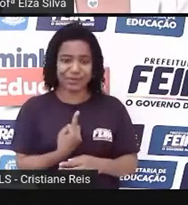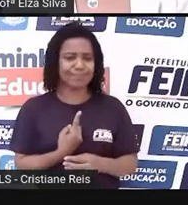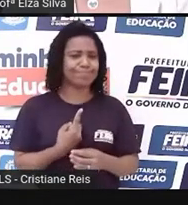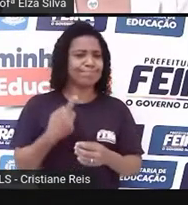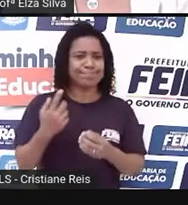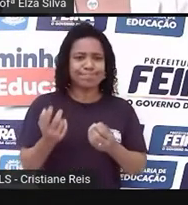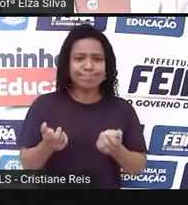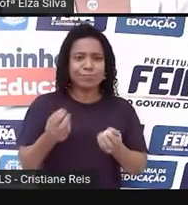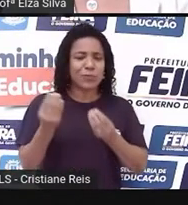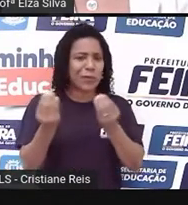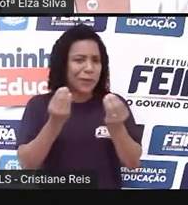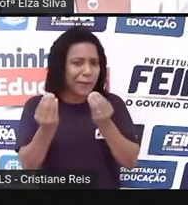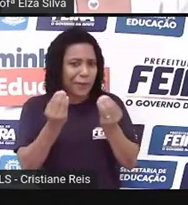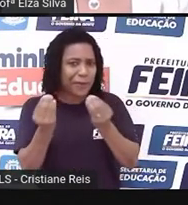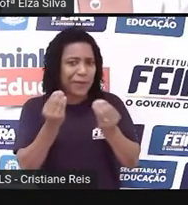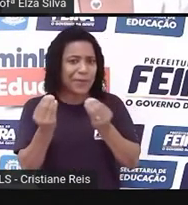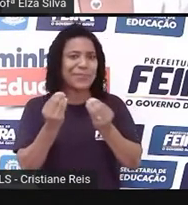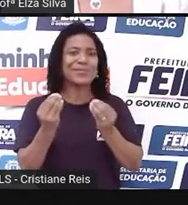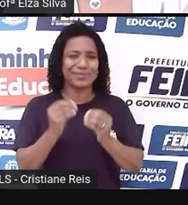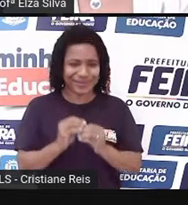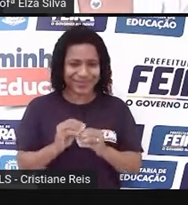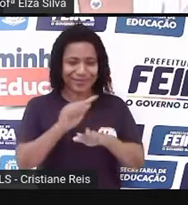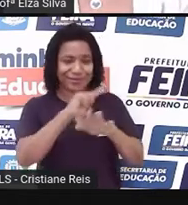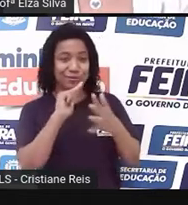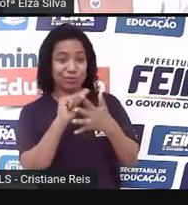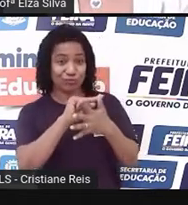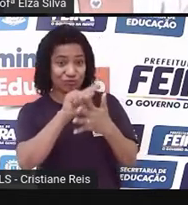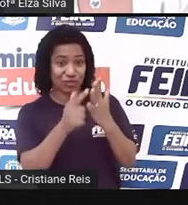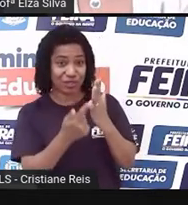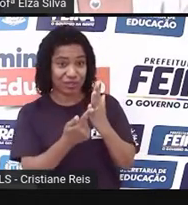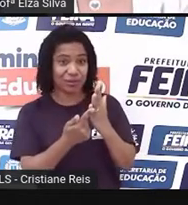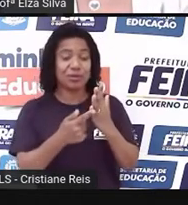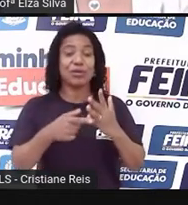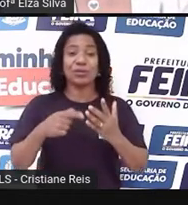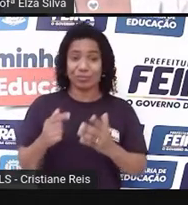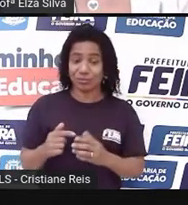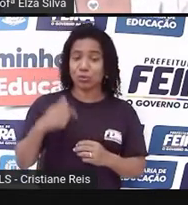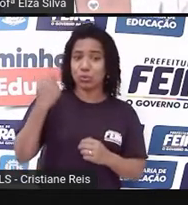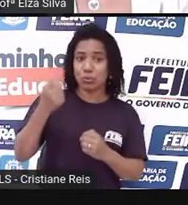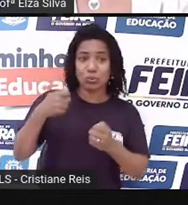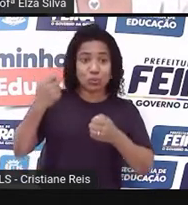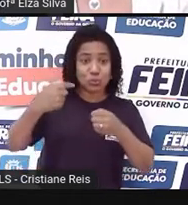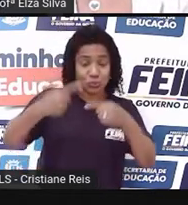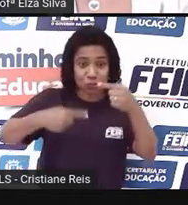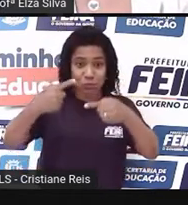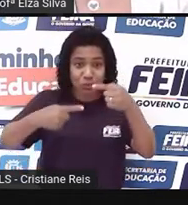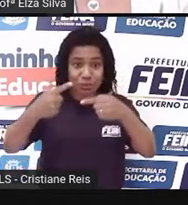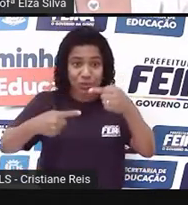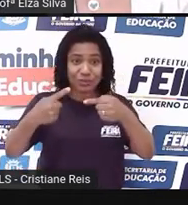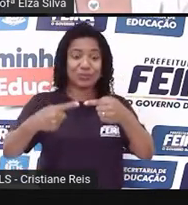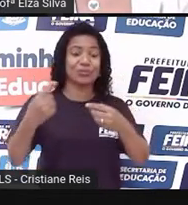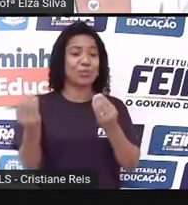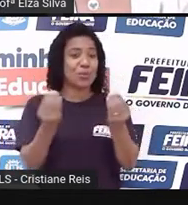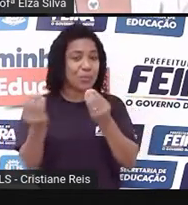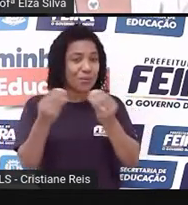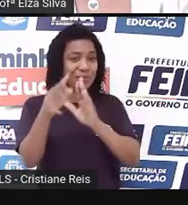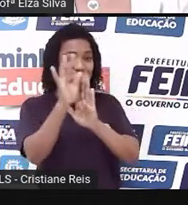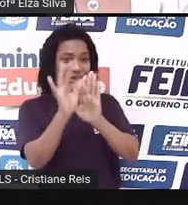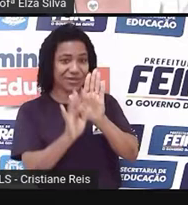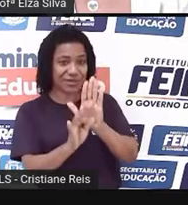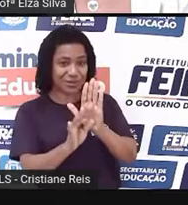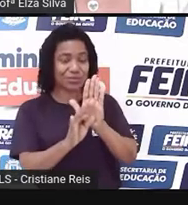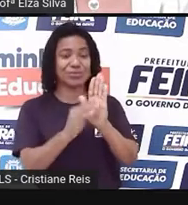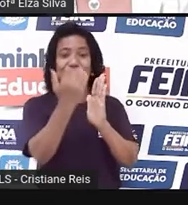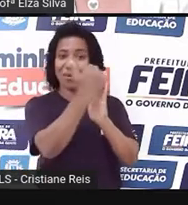discursivo na língua inglesa e sua finalidade. Observando sua estrutura, organização textual e